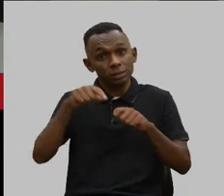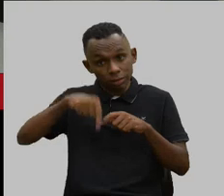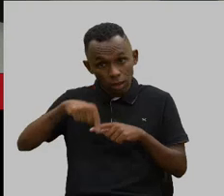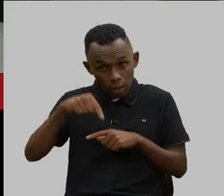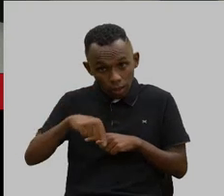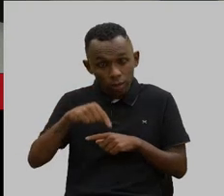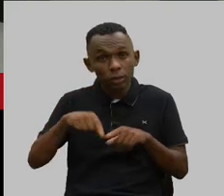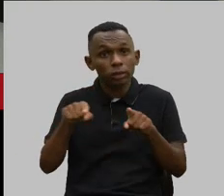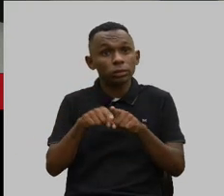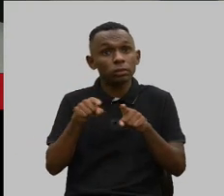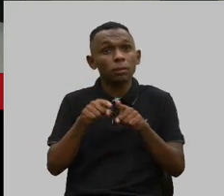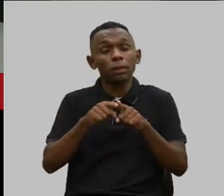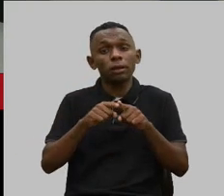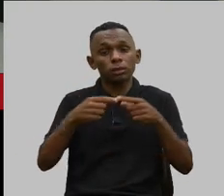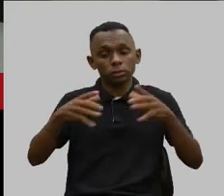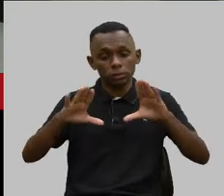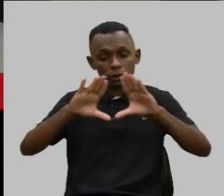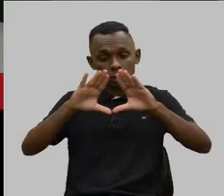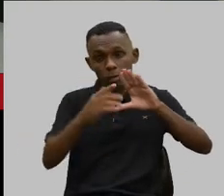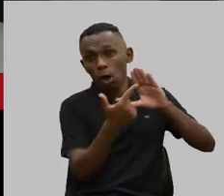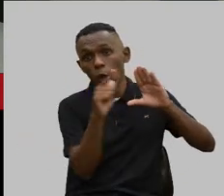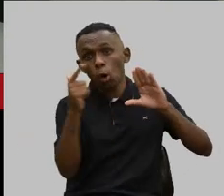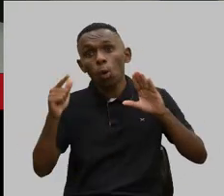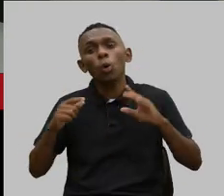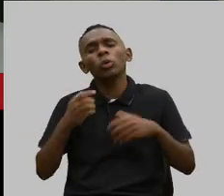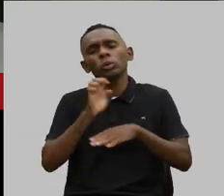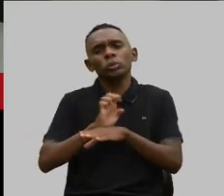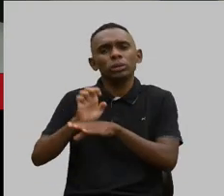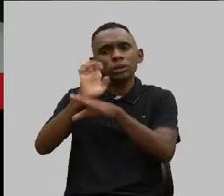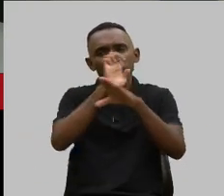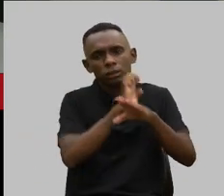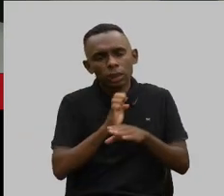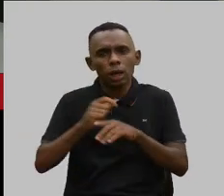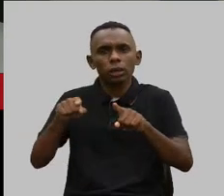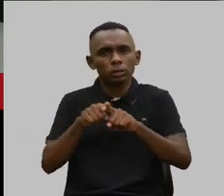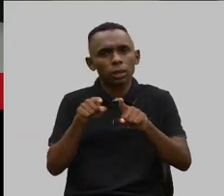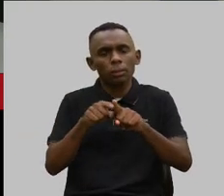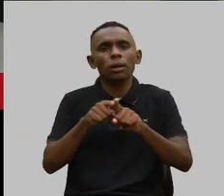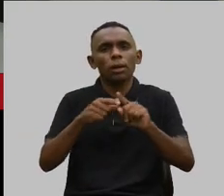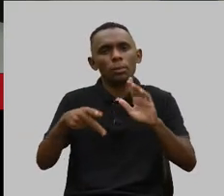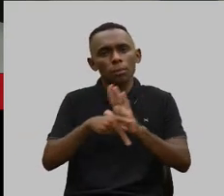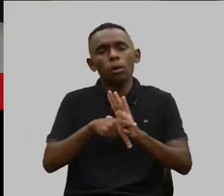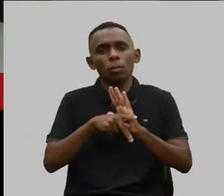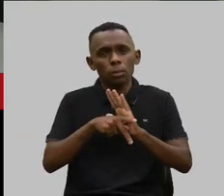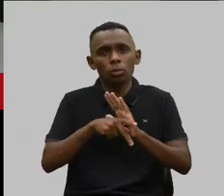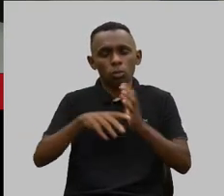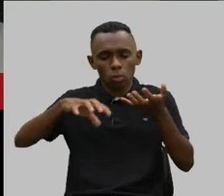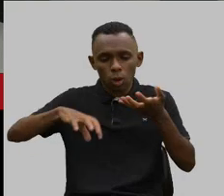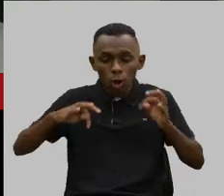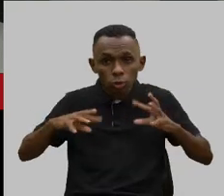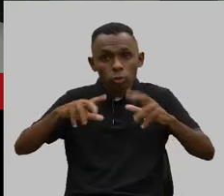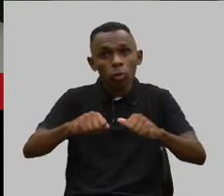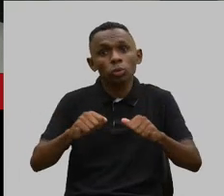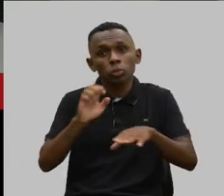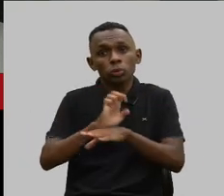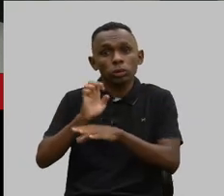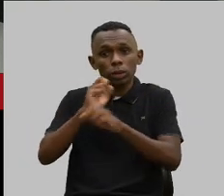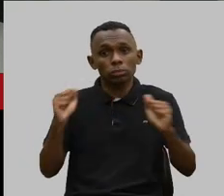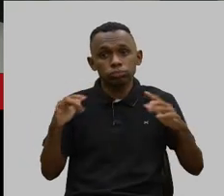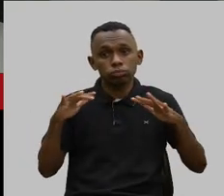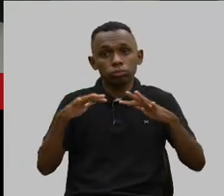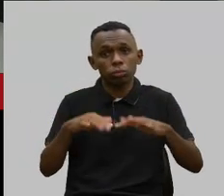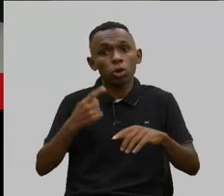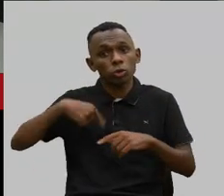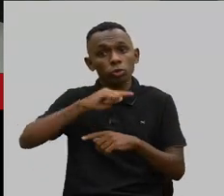vão ser feitas aqui nessa casa em todos os estados no congresso nacional onde que reúne todos os estados nós